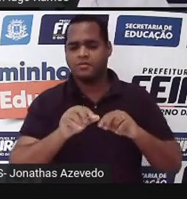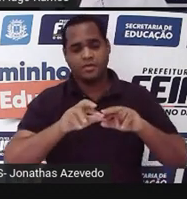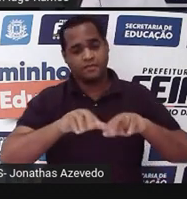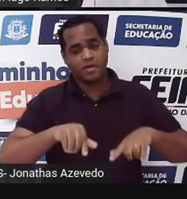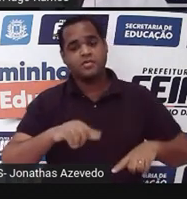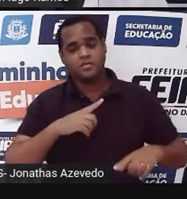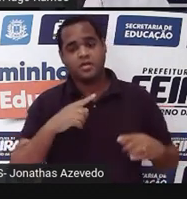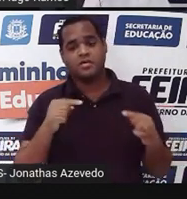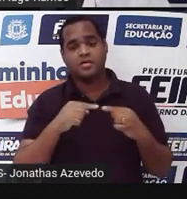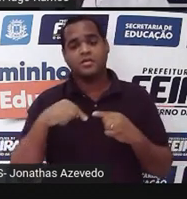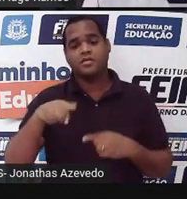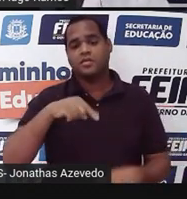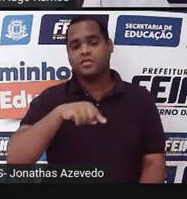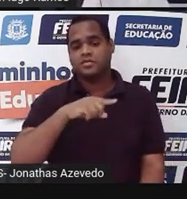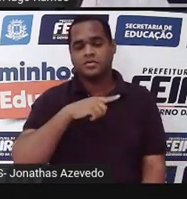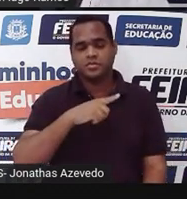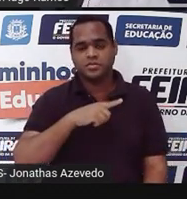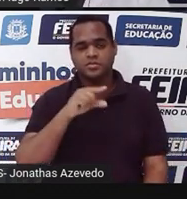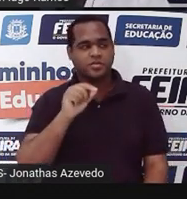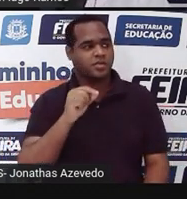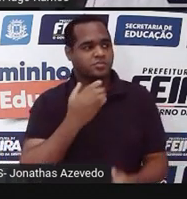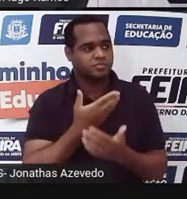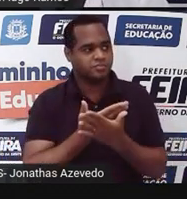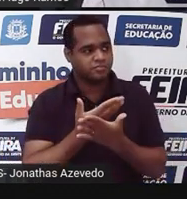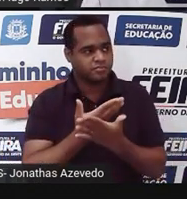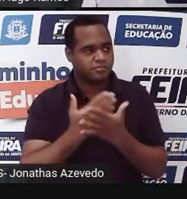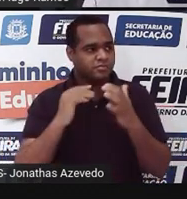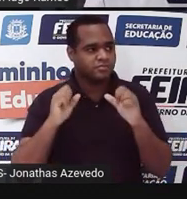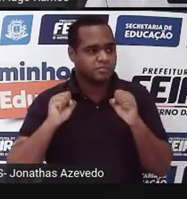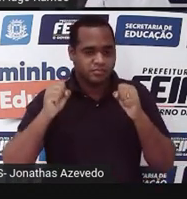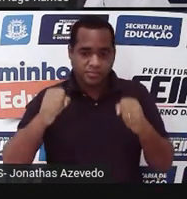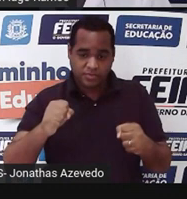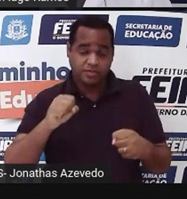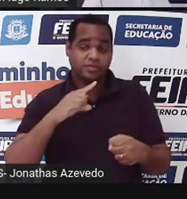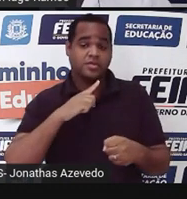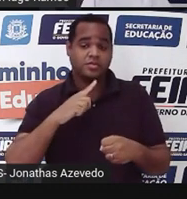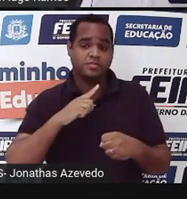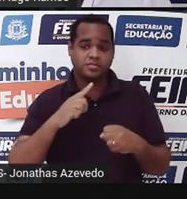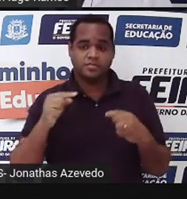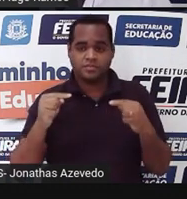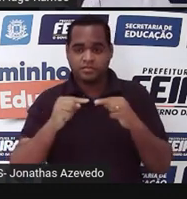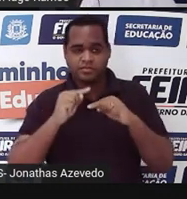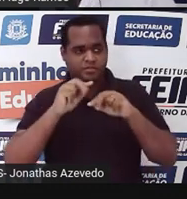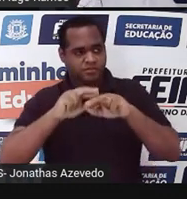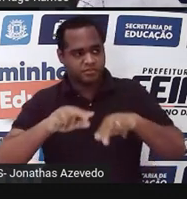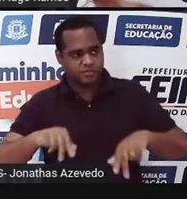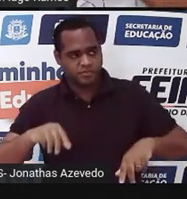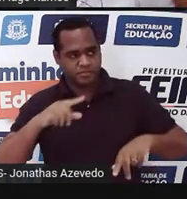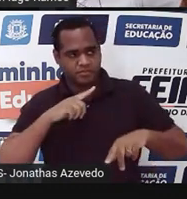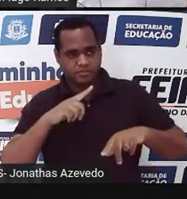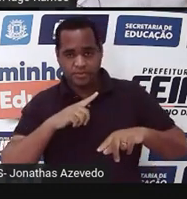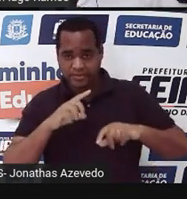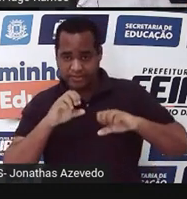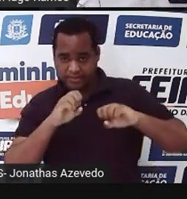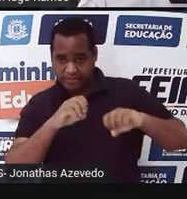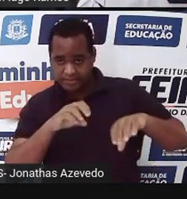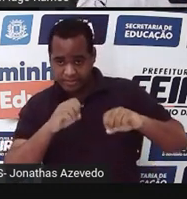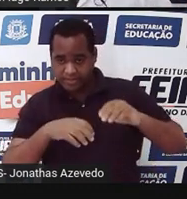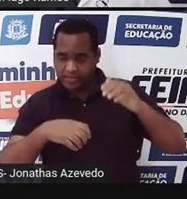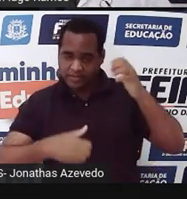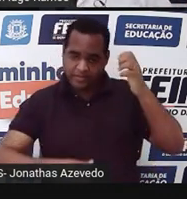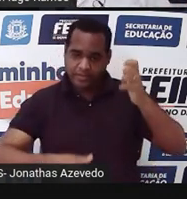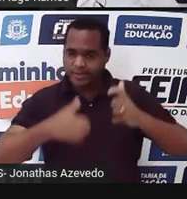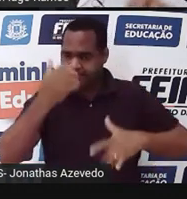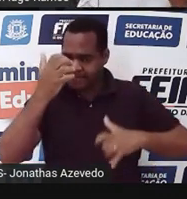que nós já estudamos, é isso aí. Tem a ver com algo que a gente já passou por aqui